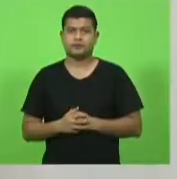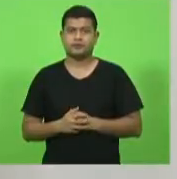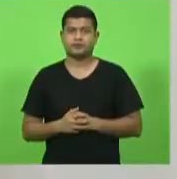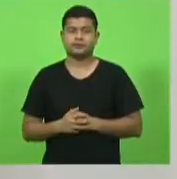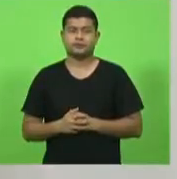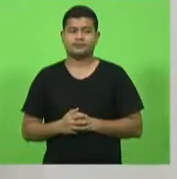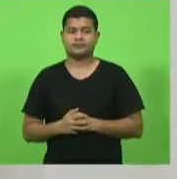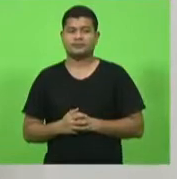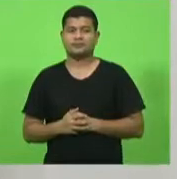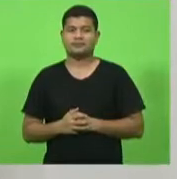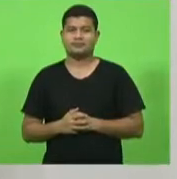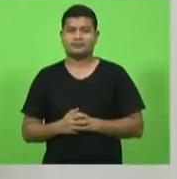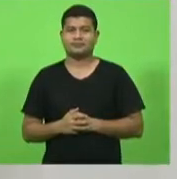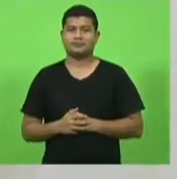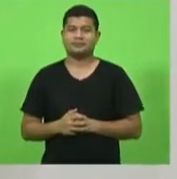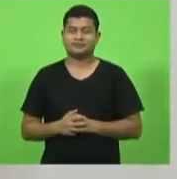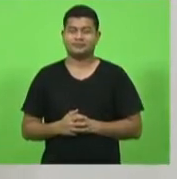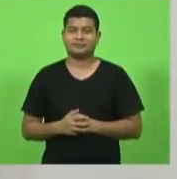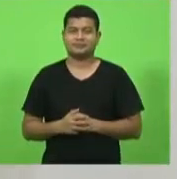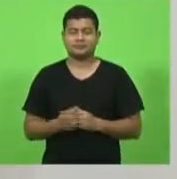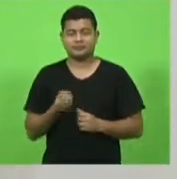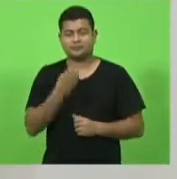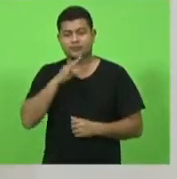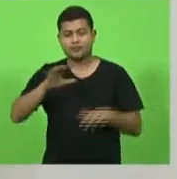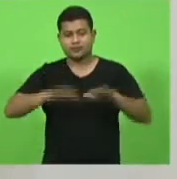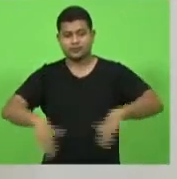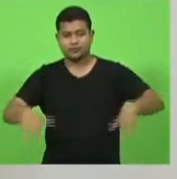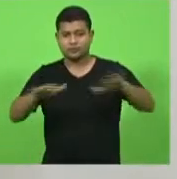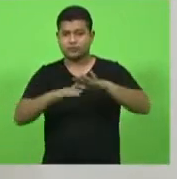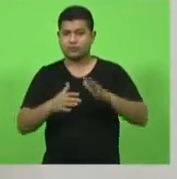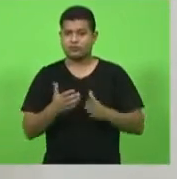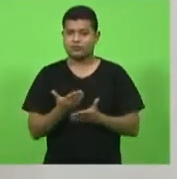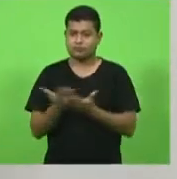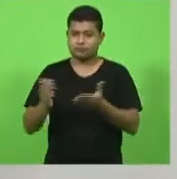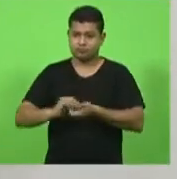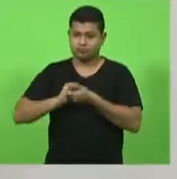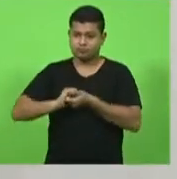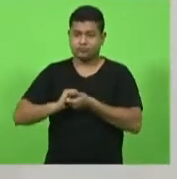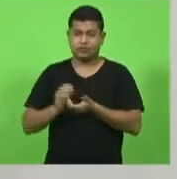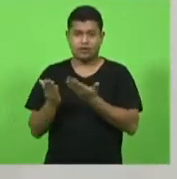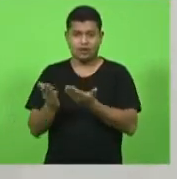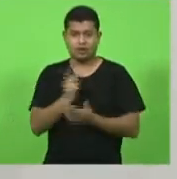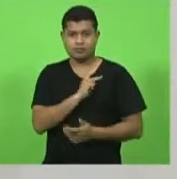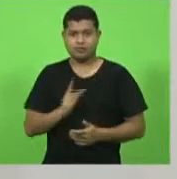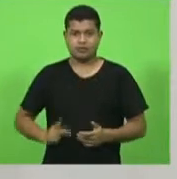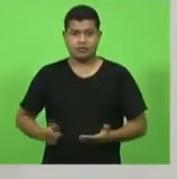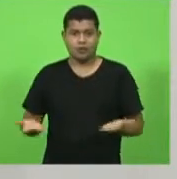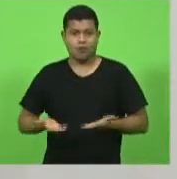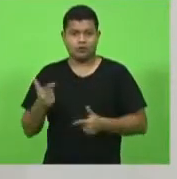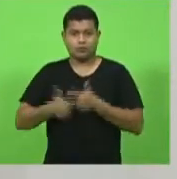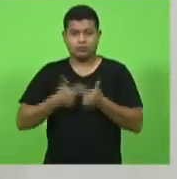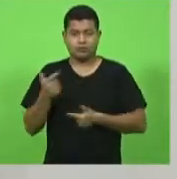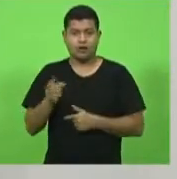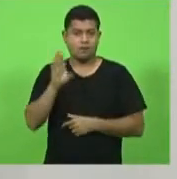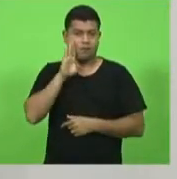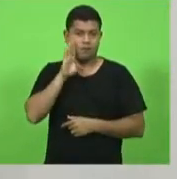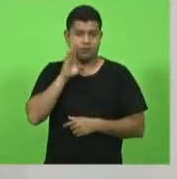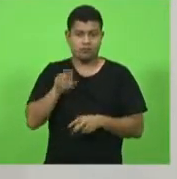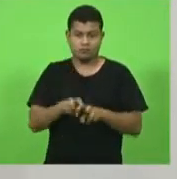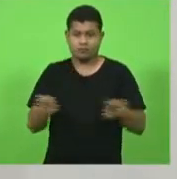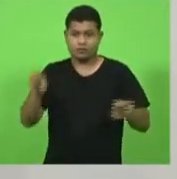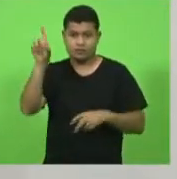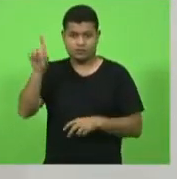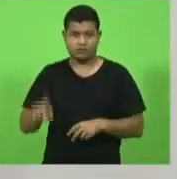Boa tarde a todos e a todas cumprimento o presidente em exercício deputado Nilson Berlanda mesa diretora os nobres